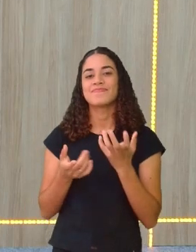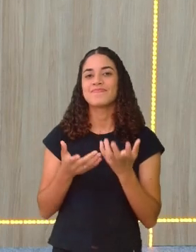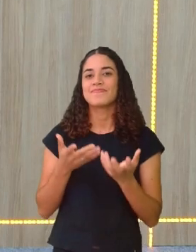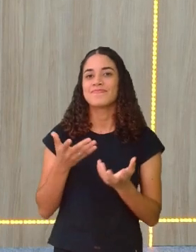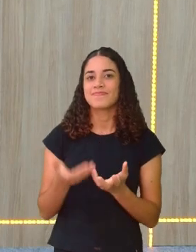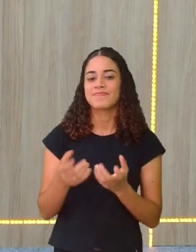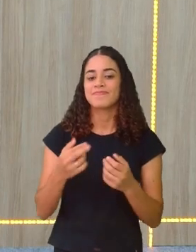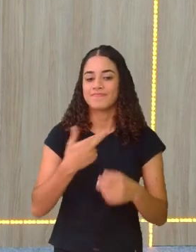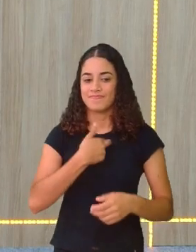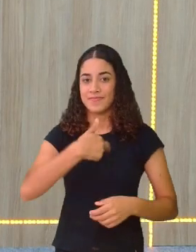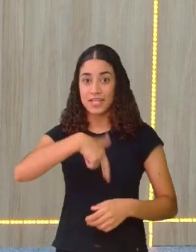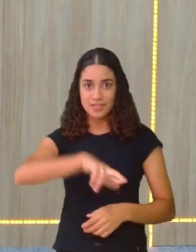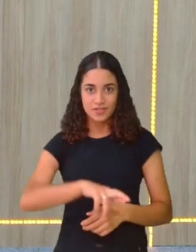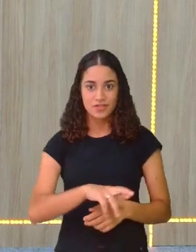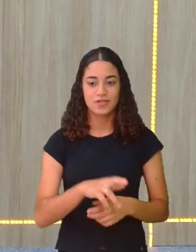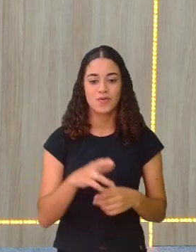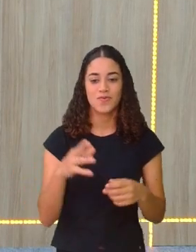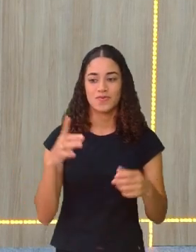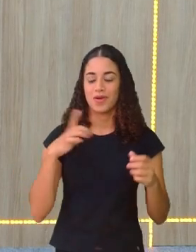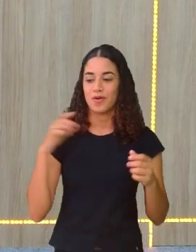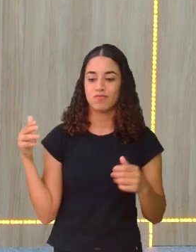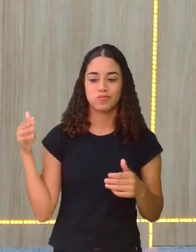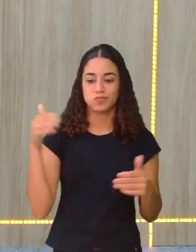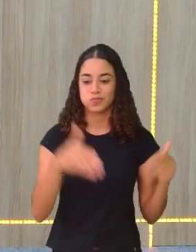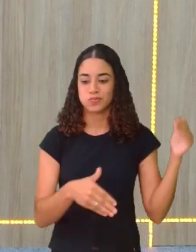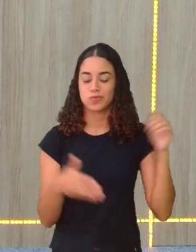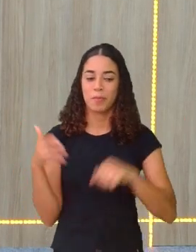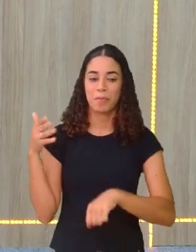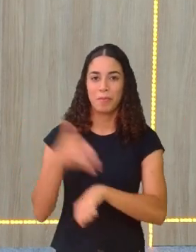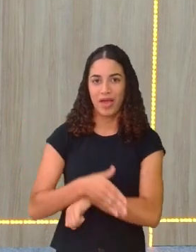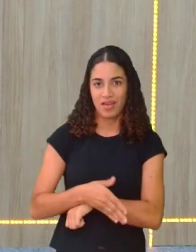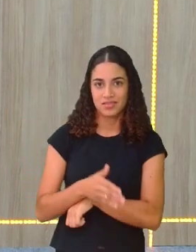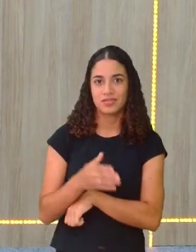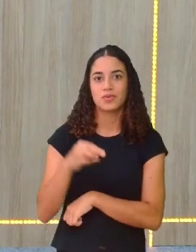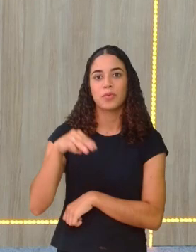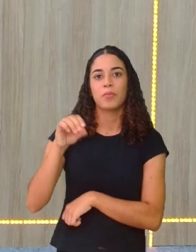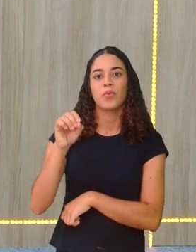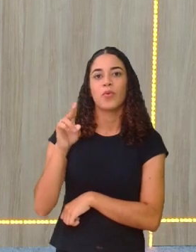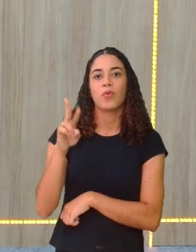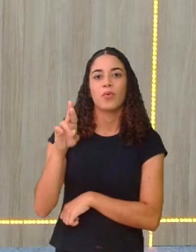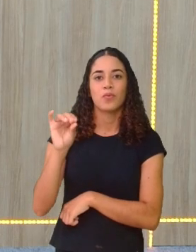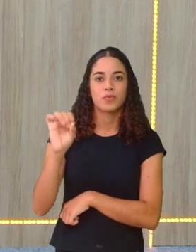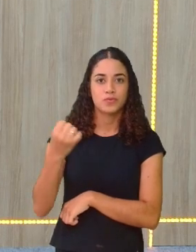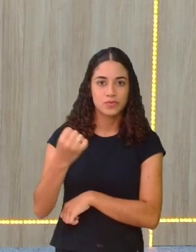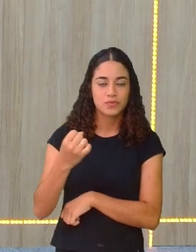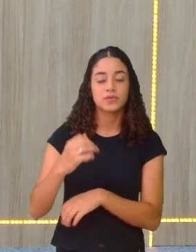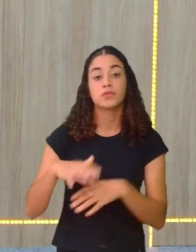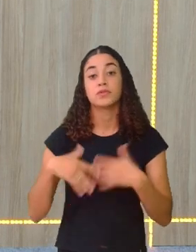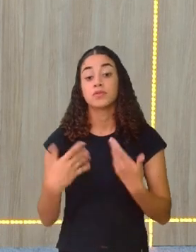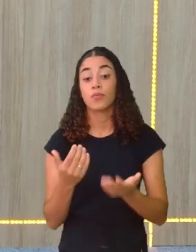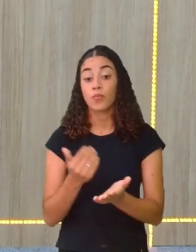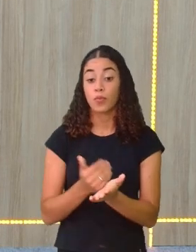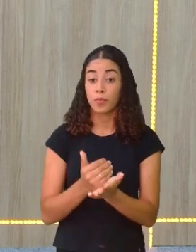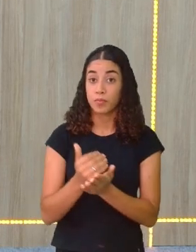religião mesmo, da invasão dos mouros, né? Então, essa, a introdução da cigana,